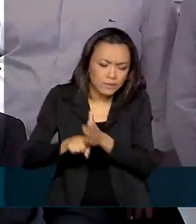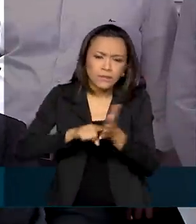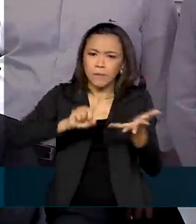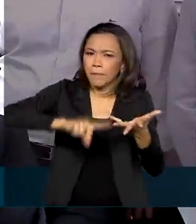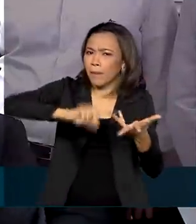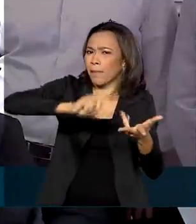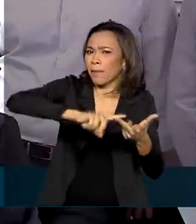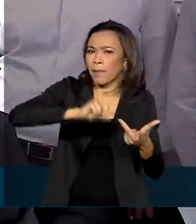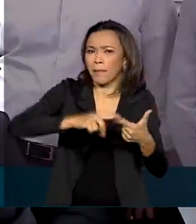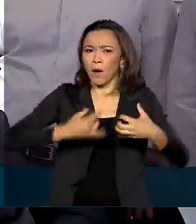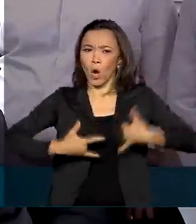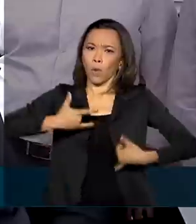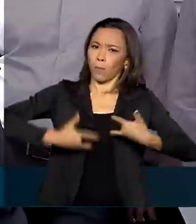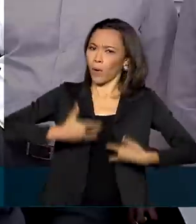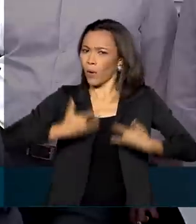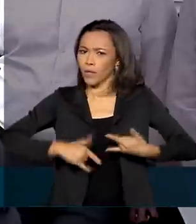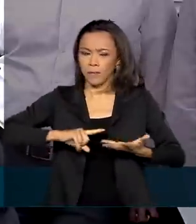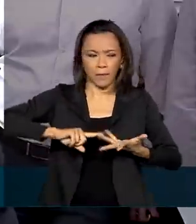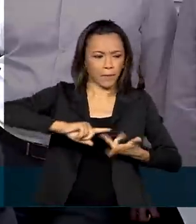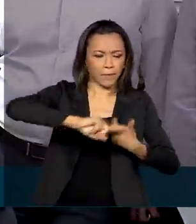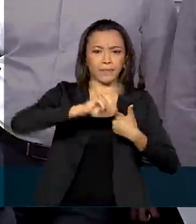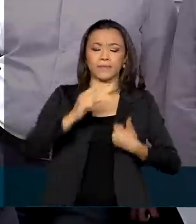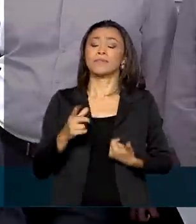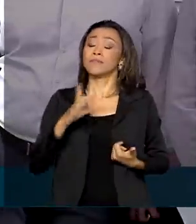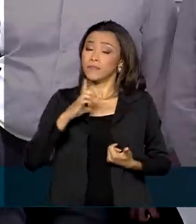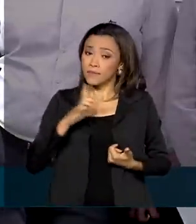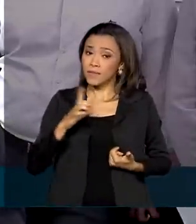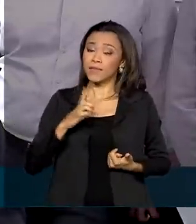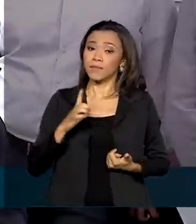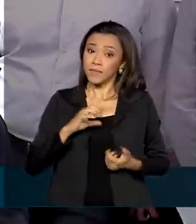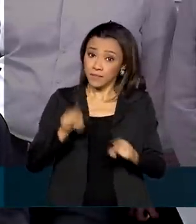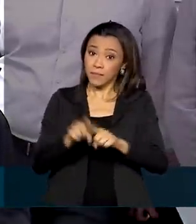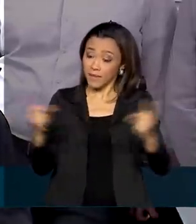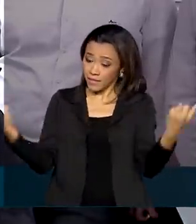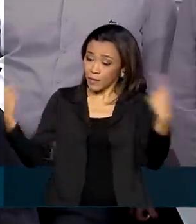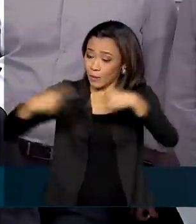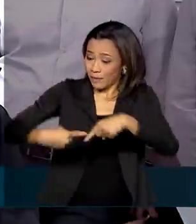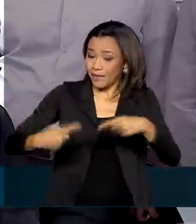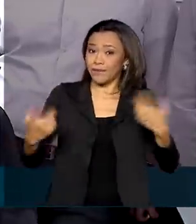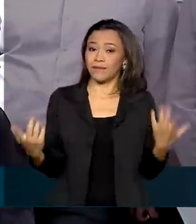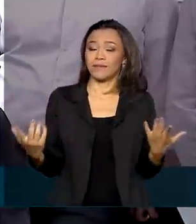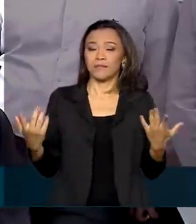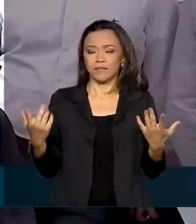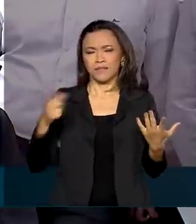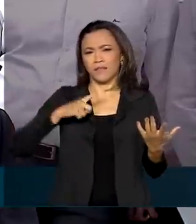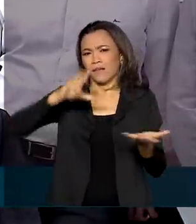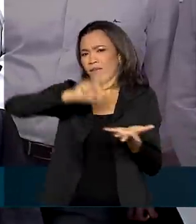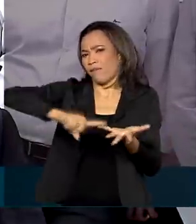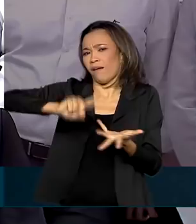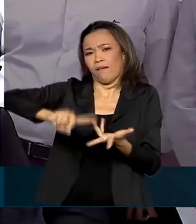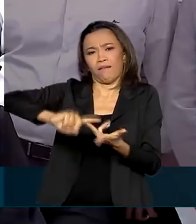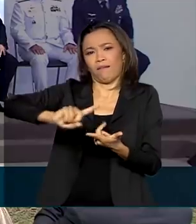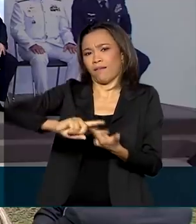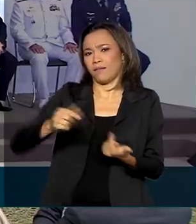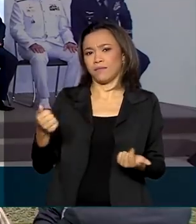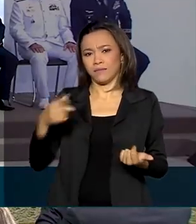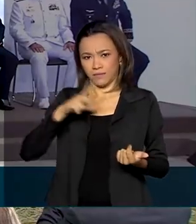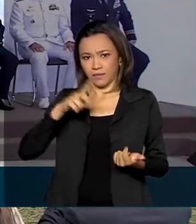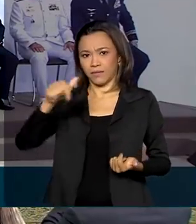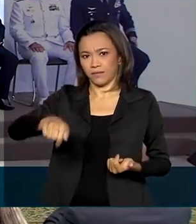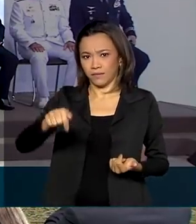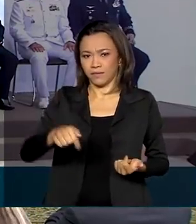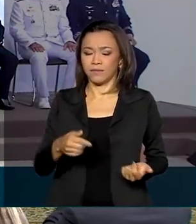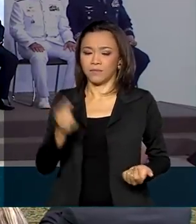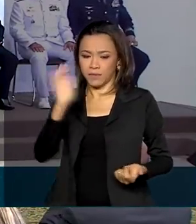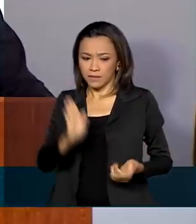afins, robótica e etc. Então nós temos uma série de problemas. E as Olimpíadas, logicamente, nós temos diversos tipos de Olimpíadas aqui. Em